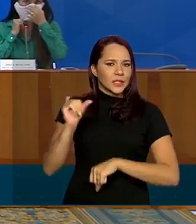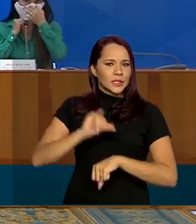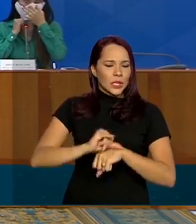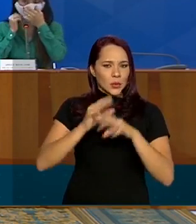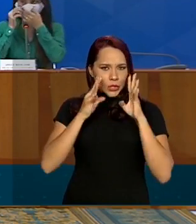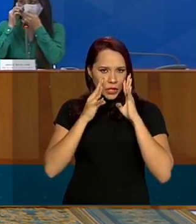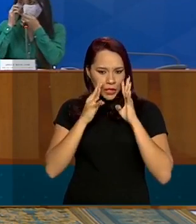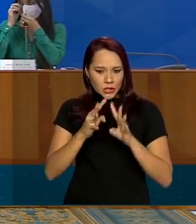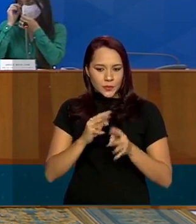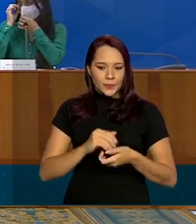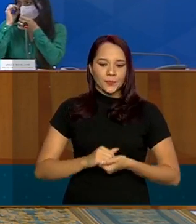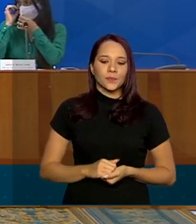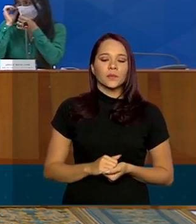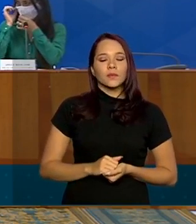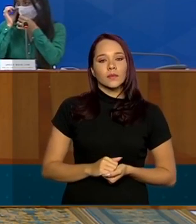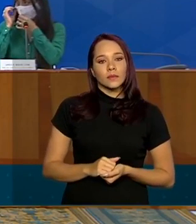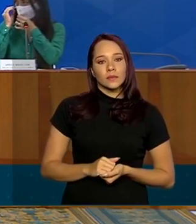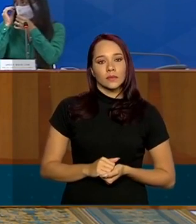de atendimento